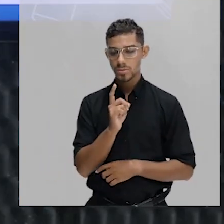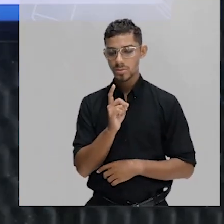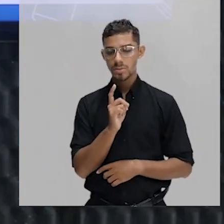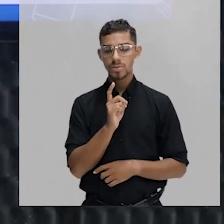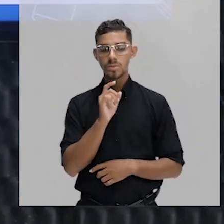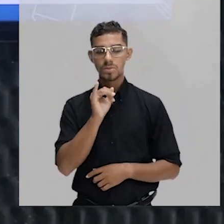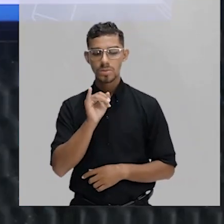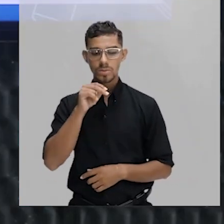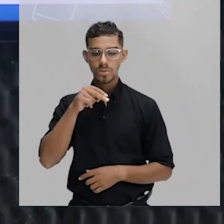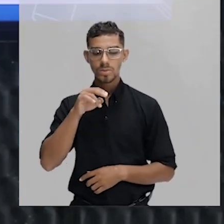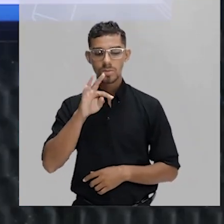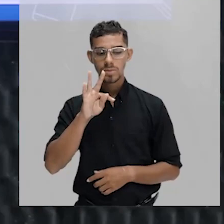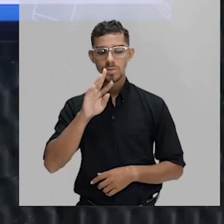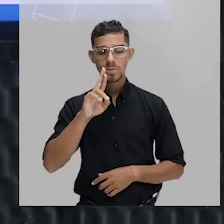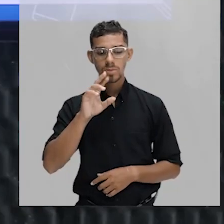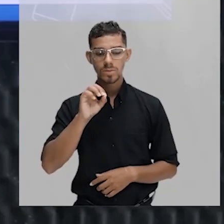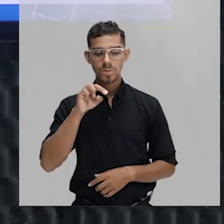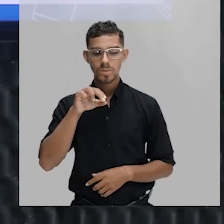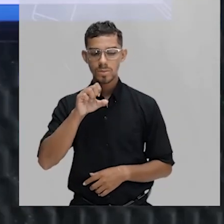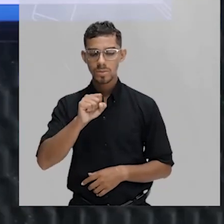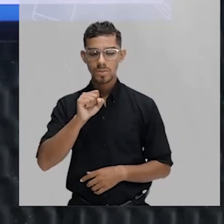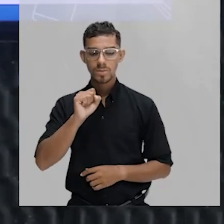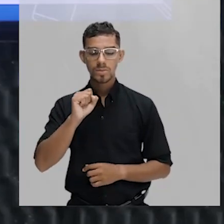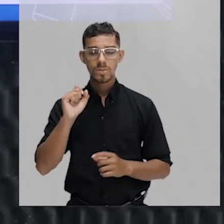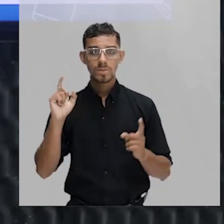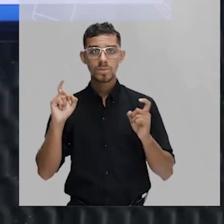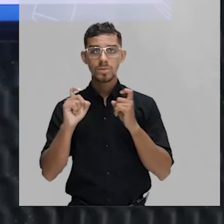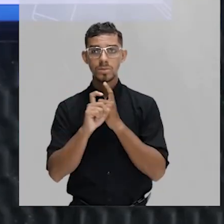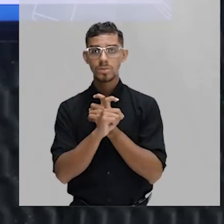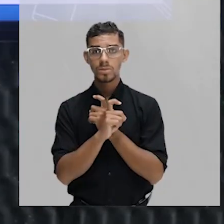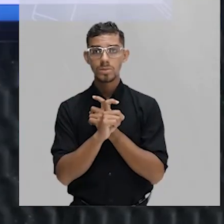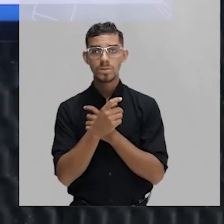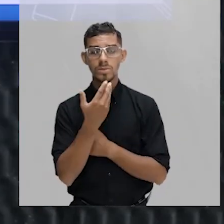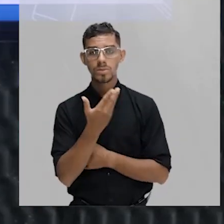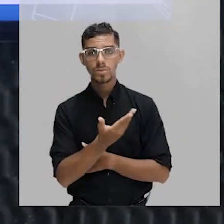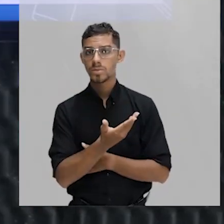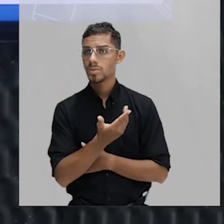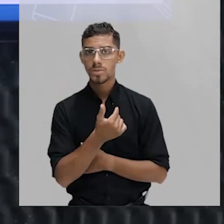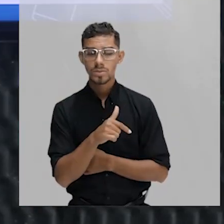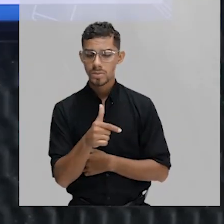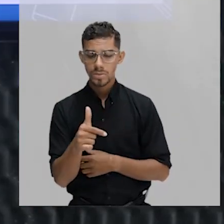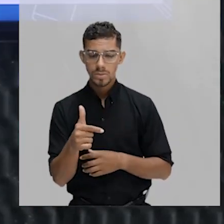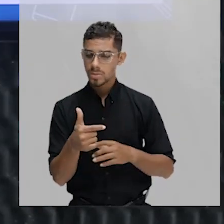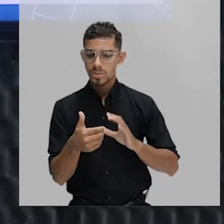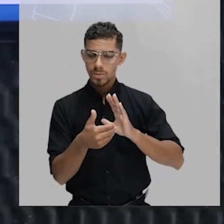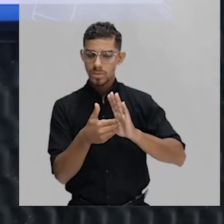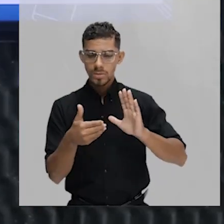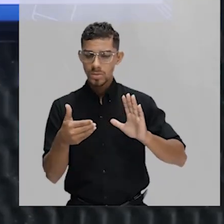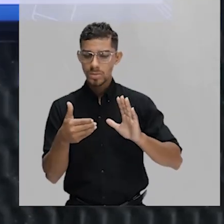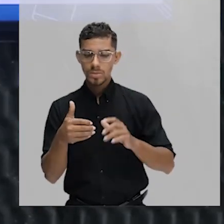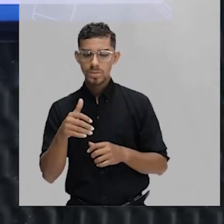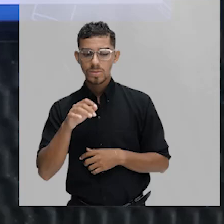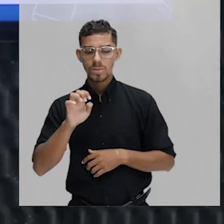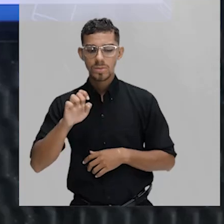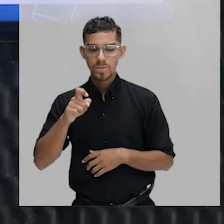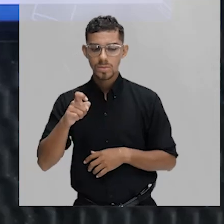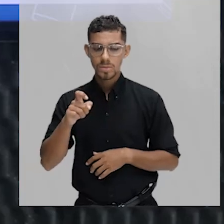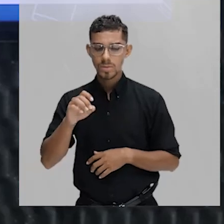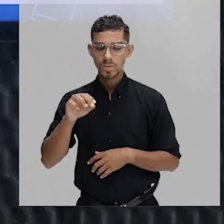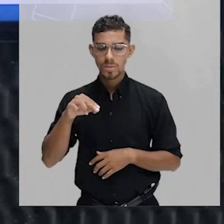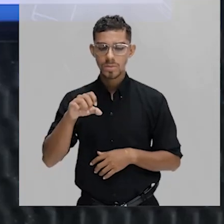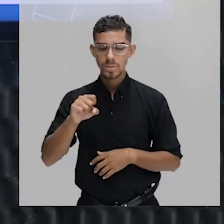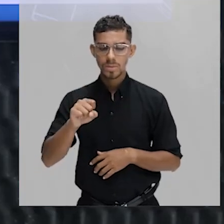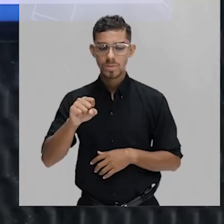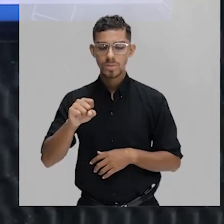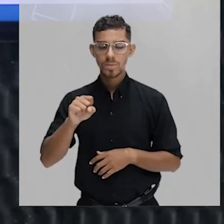Ou seja, o gene das bactérias não tem essa divisão de exons e íntrons. Nós só vamos